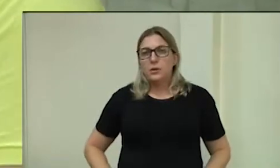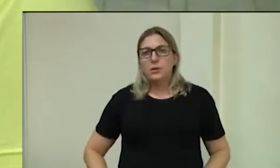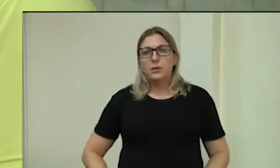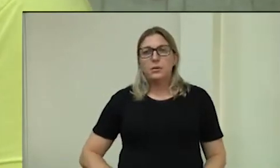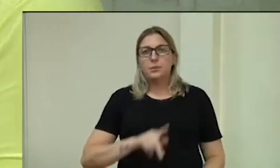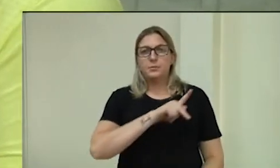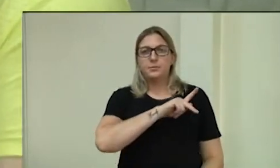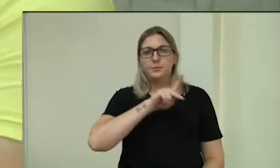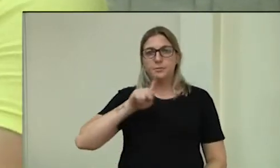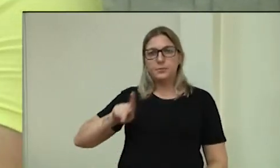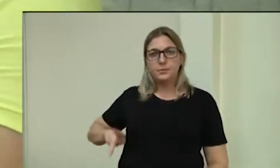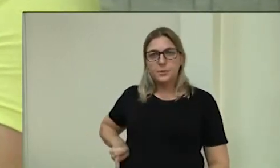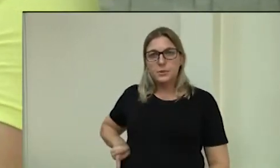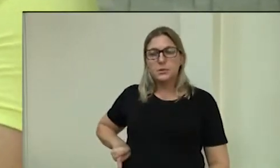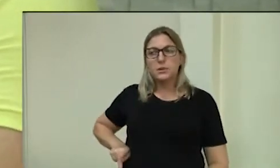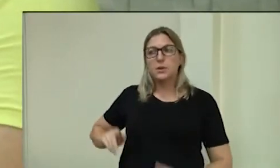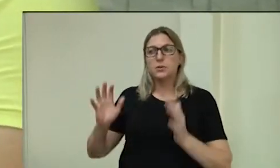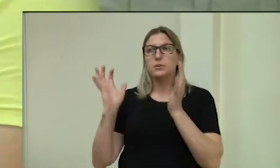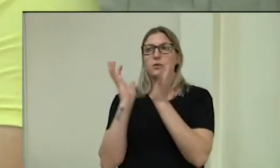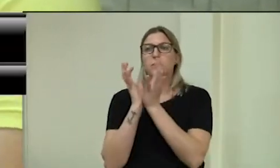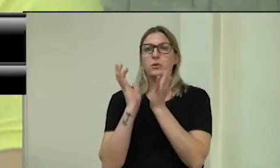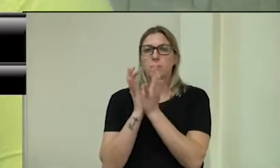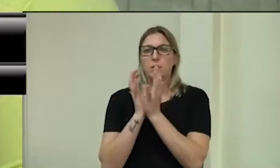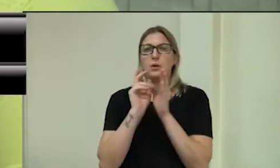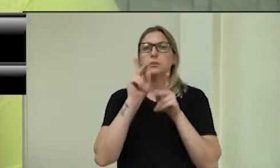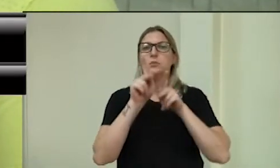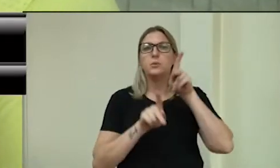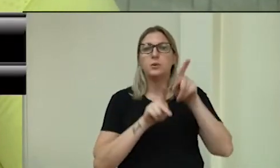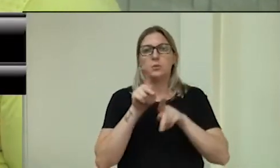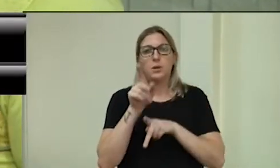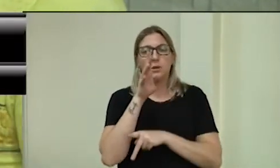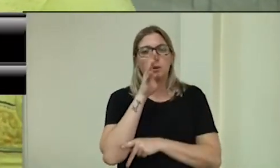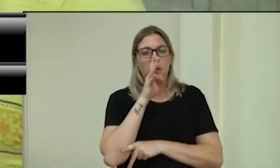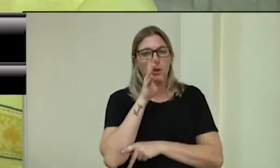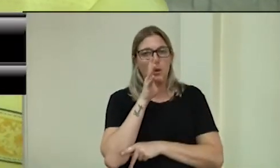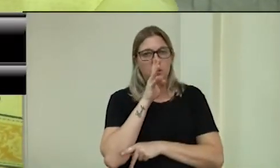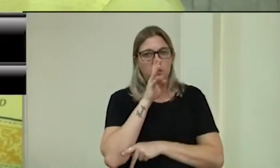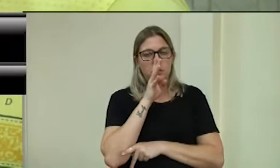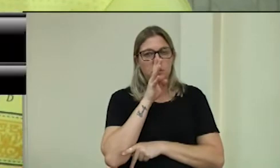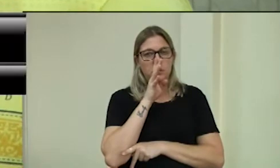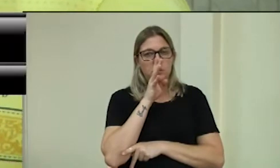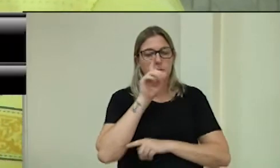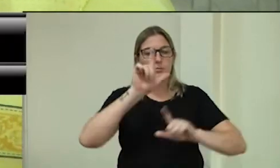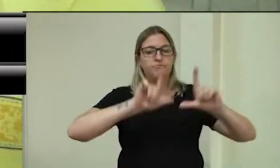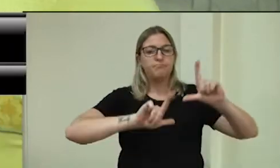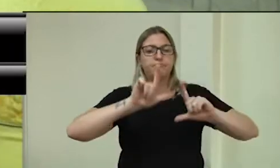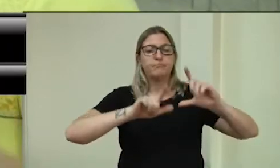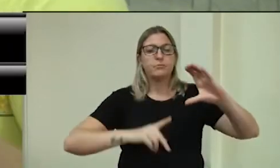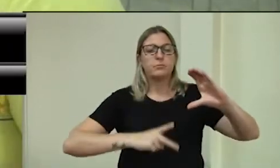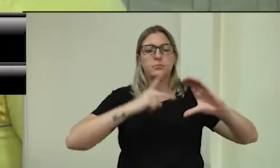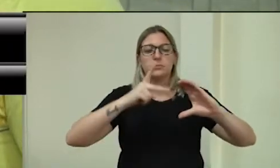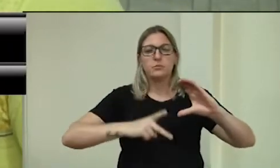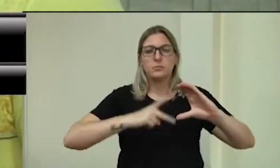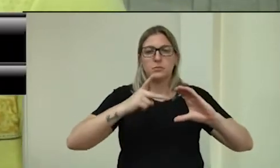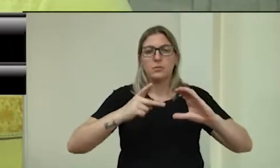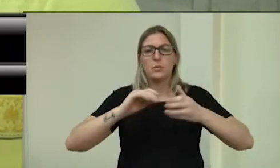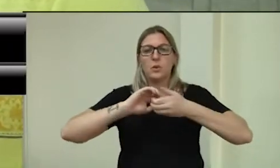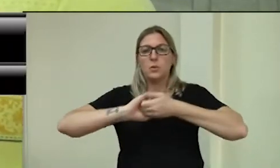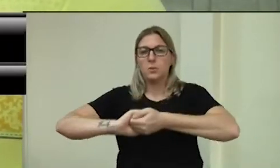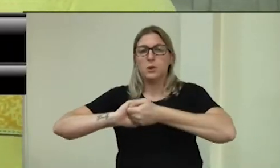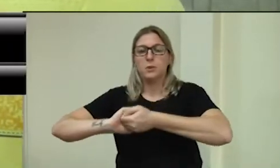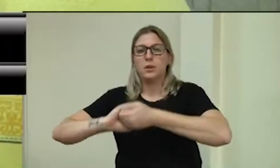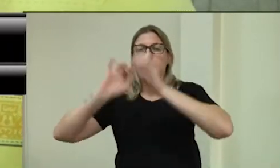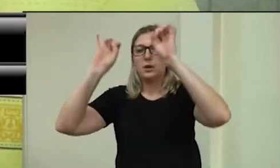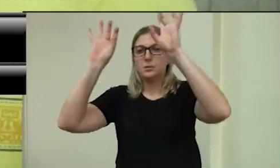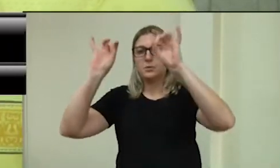Excelentíssima senhora presidente, demais colegas, população que nos acompanha pela TV Câmara, saudar em especial